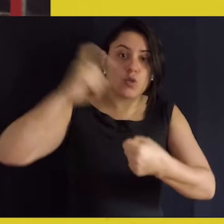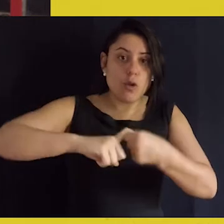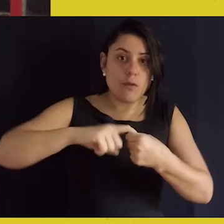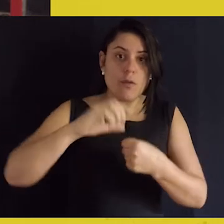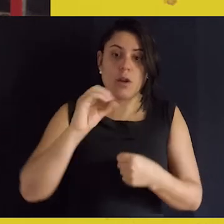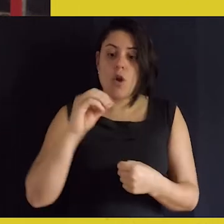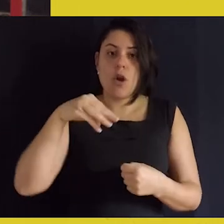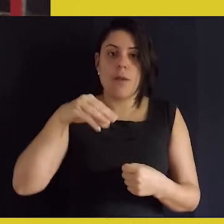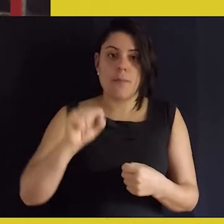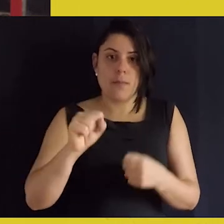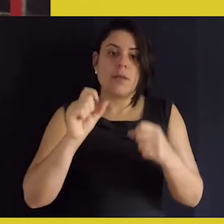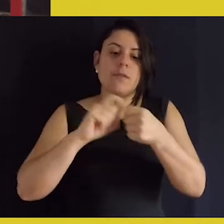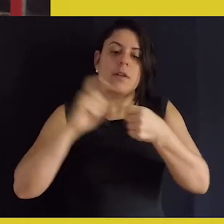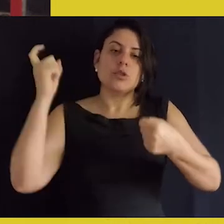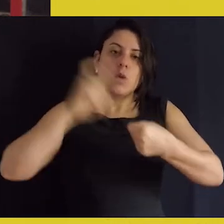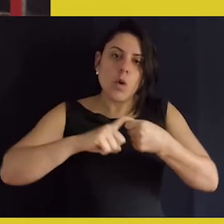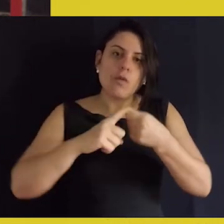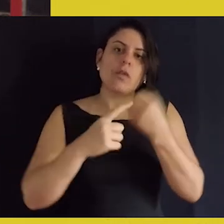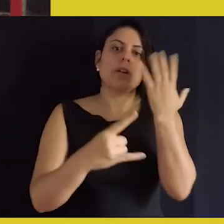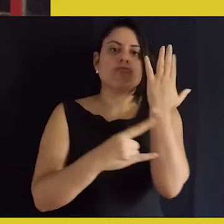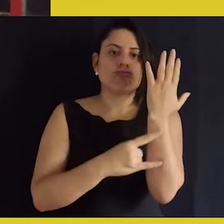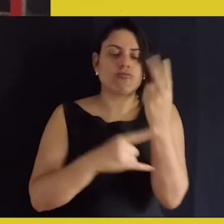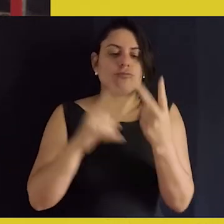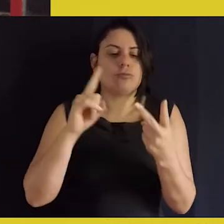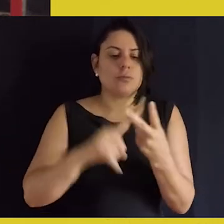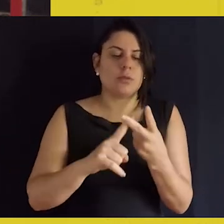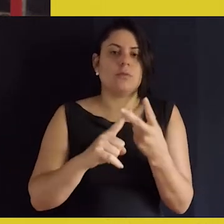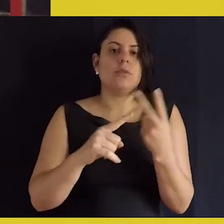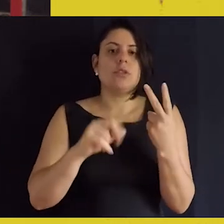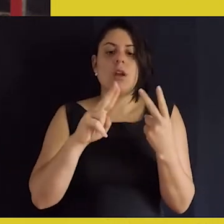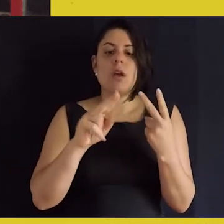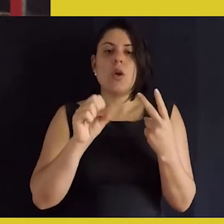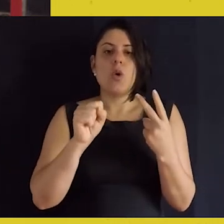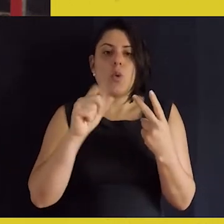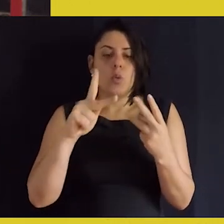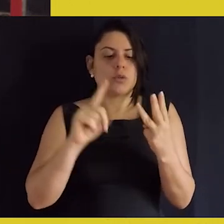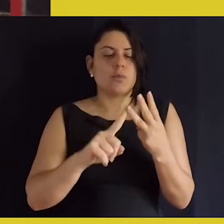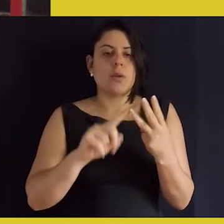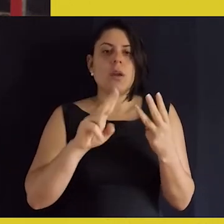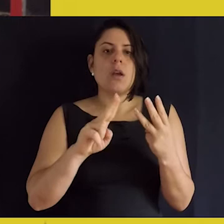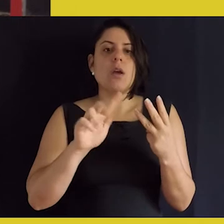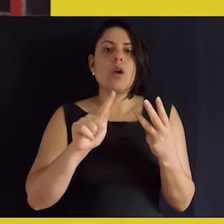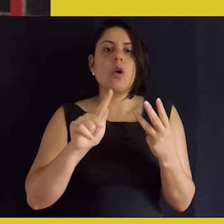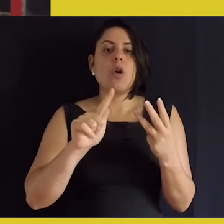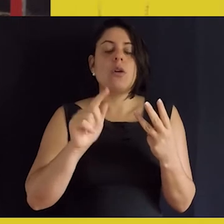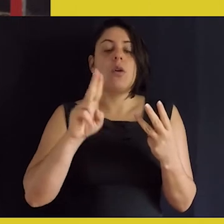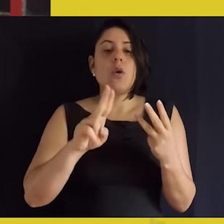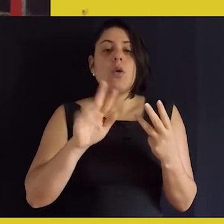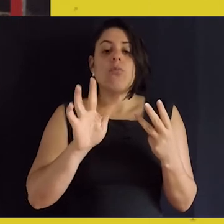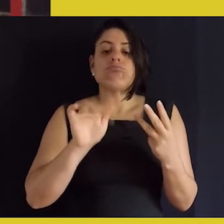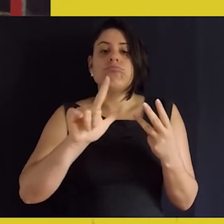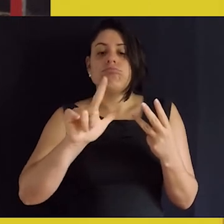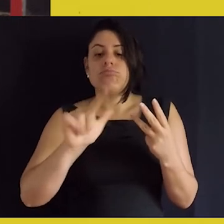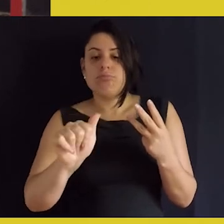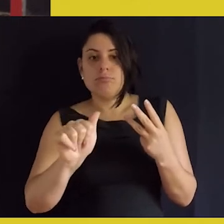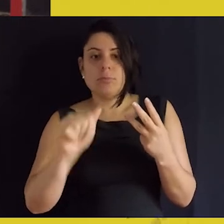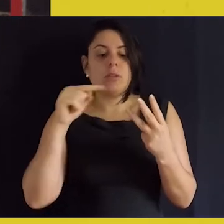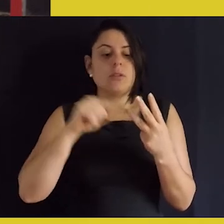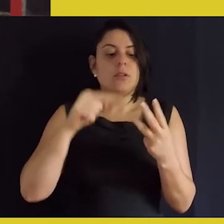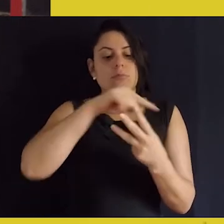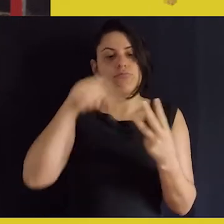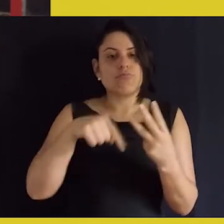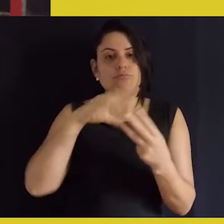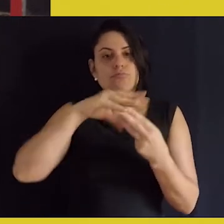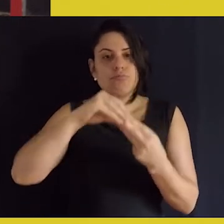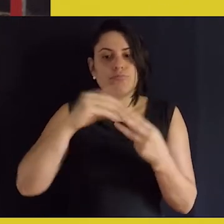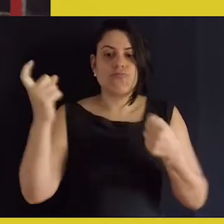a partir disso, ela faz um convênio, né? Uma parceria com o FMG, com a USP e com a UFBA. E a partir disso, a gente começa